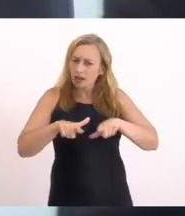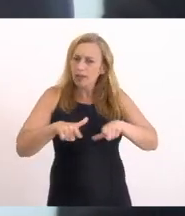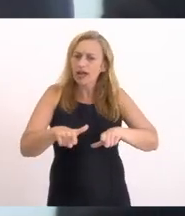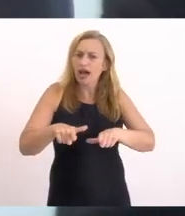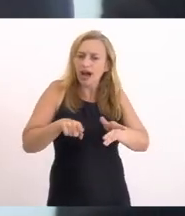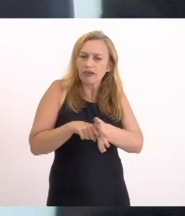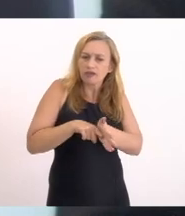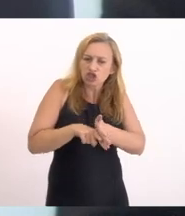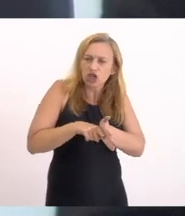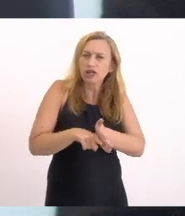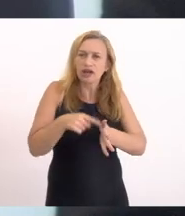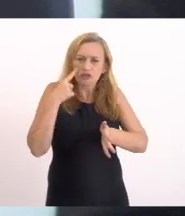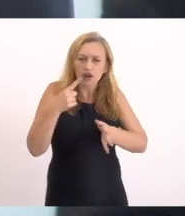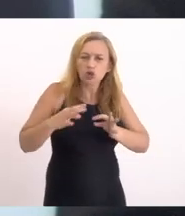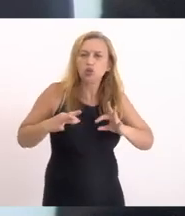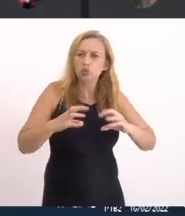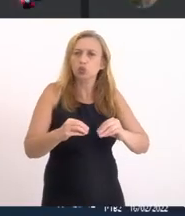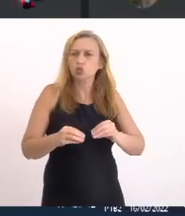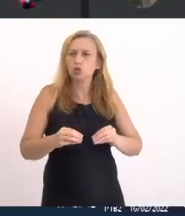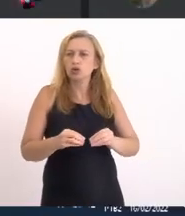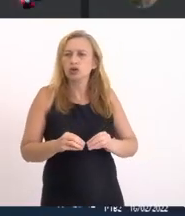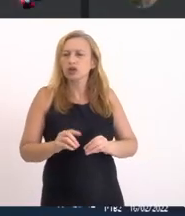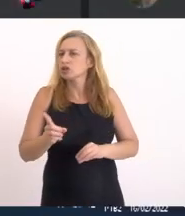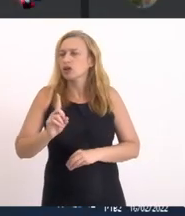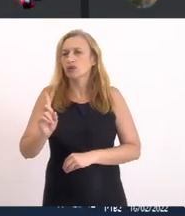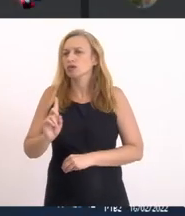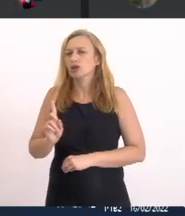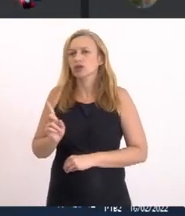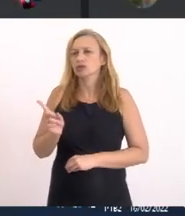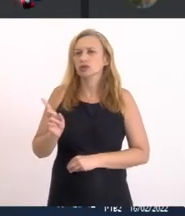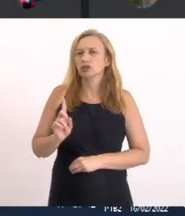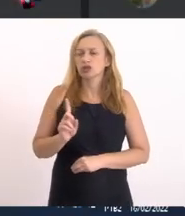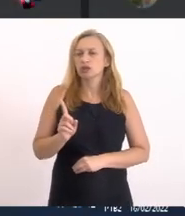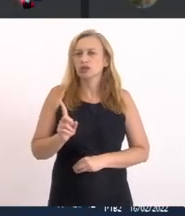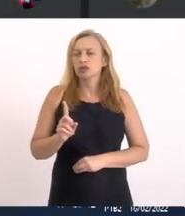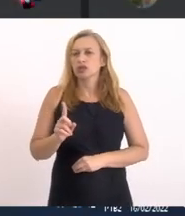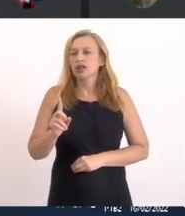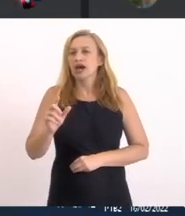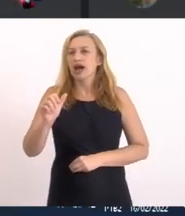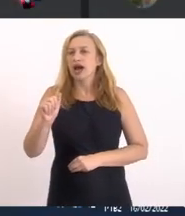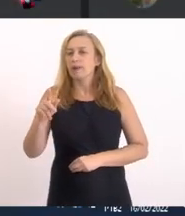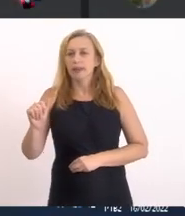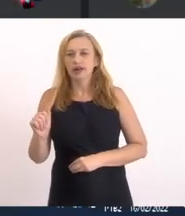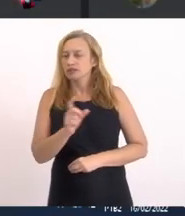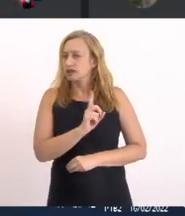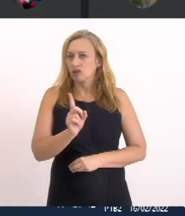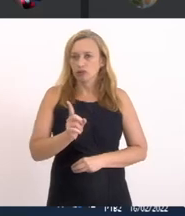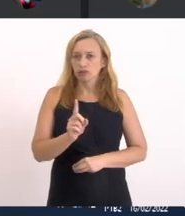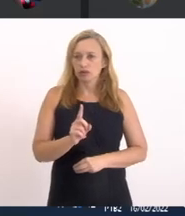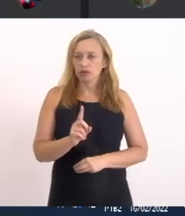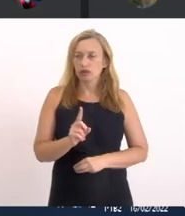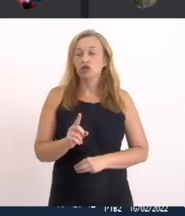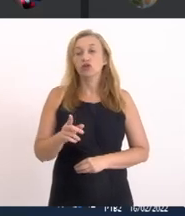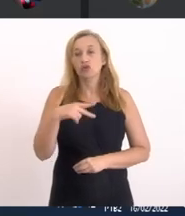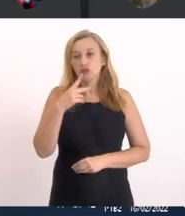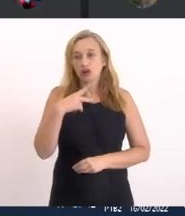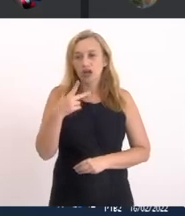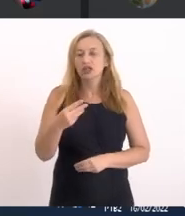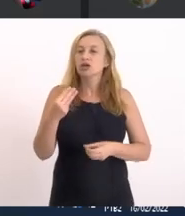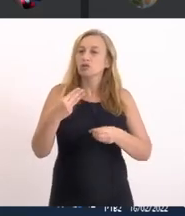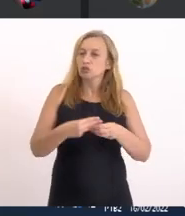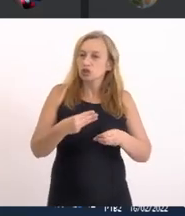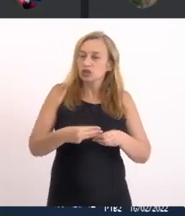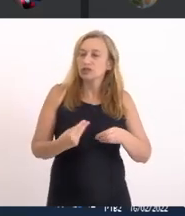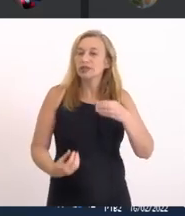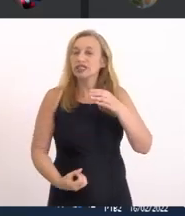APAS Que a gente tem no Estado Mas APA não existe Deputado Não existe APA lá Não estou falando Municipalizar Estou falando O município